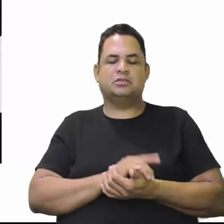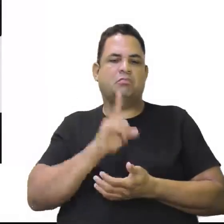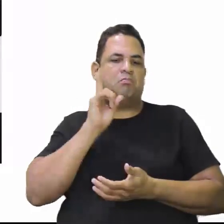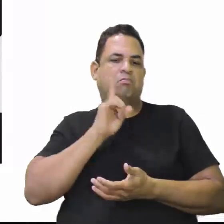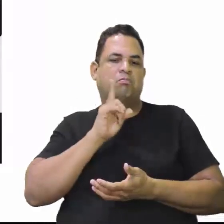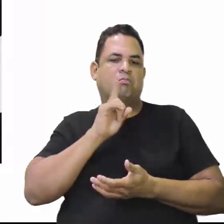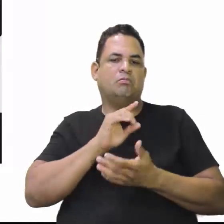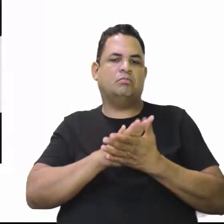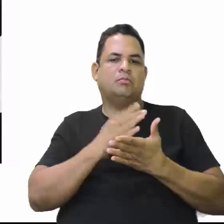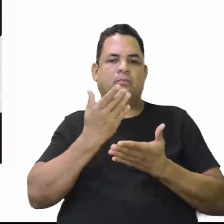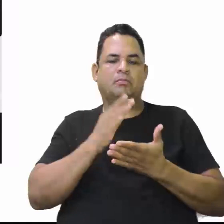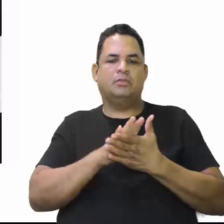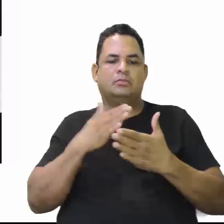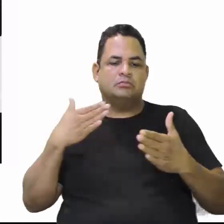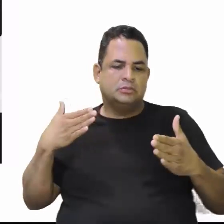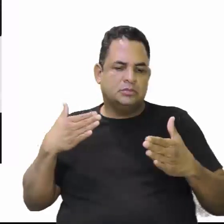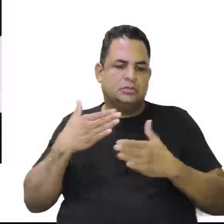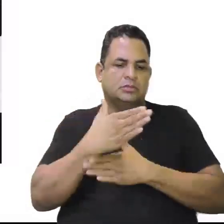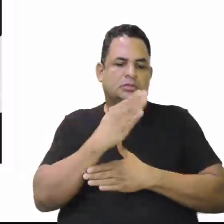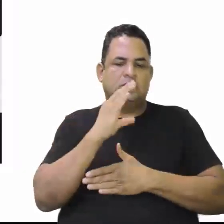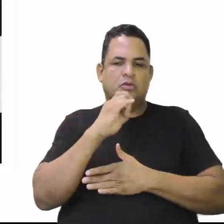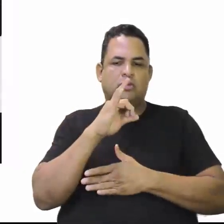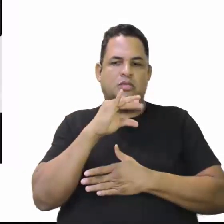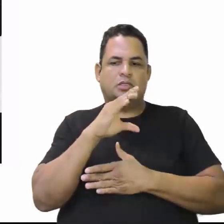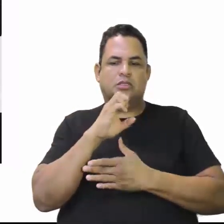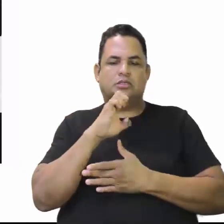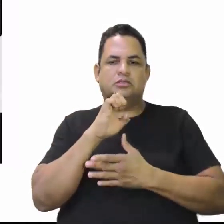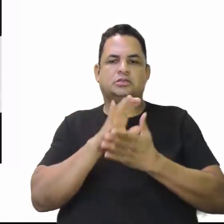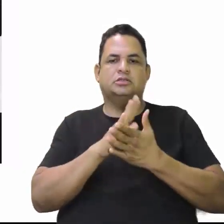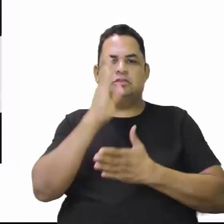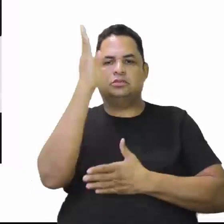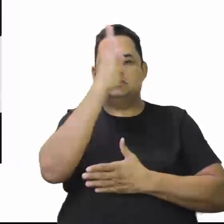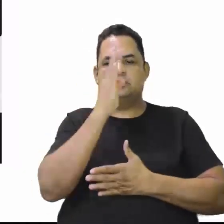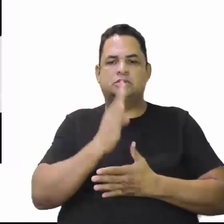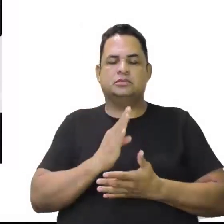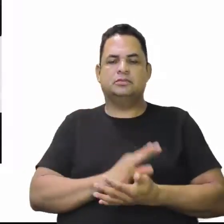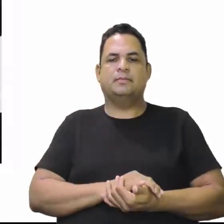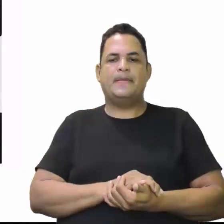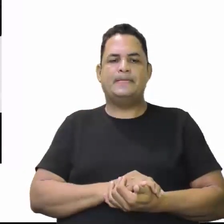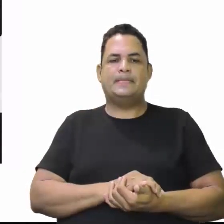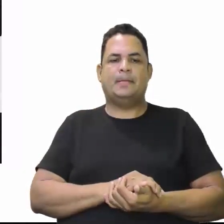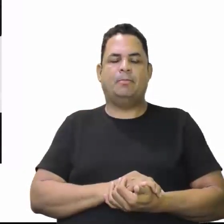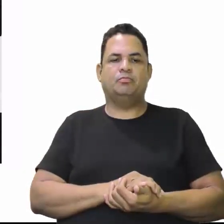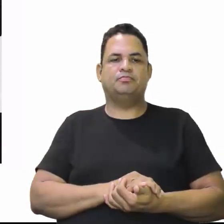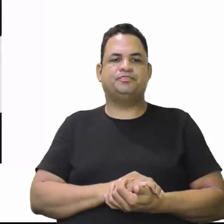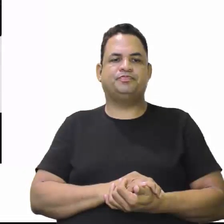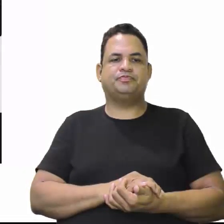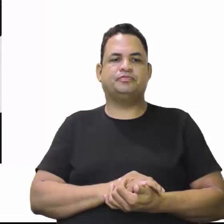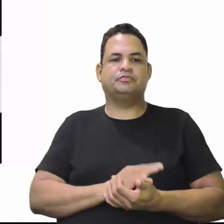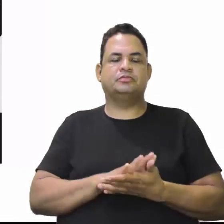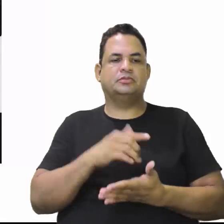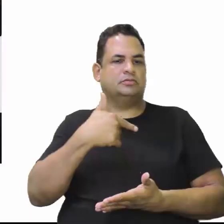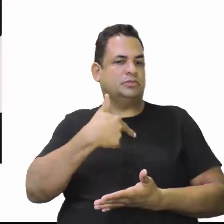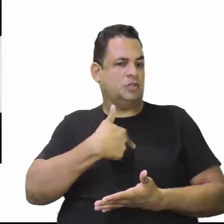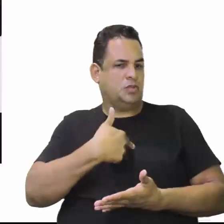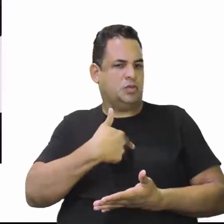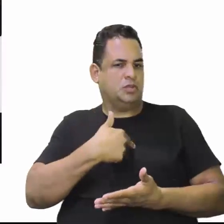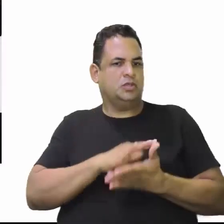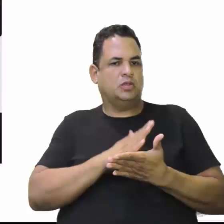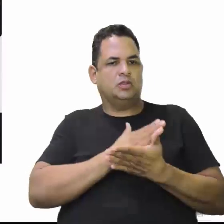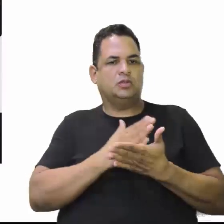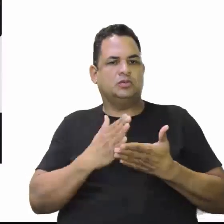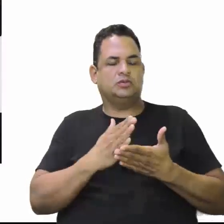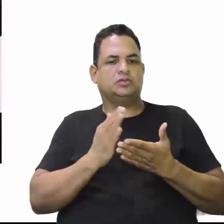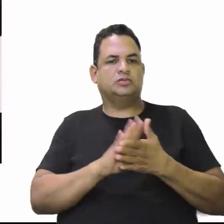Oeste seria adentrar para o Oeste brasileiro. Ocupar essa região do Oeste brasileiro. Já Getúlio Vargas, ele começa